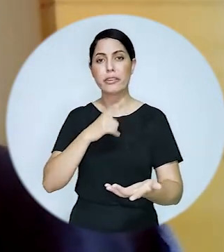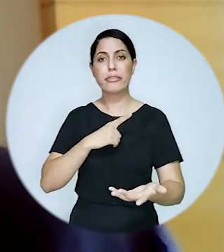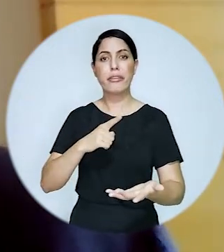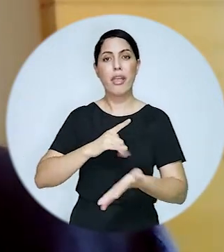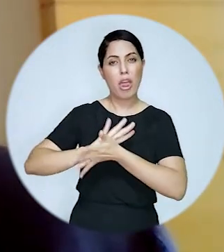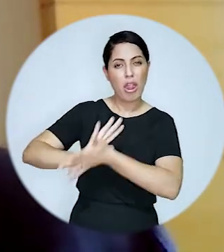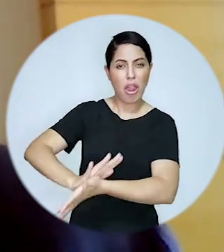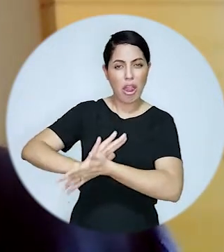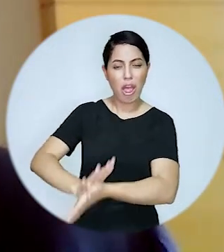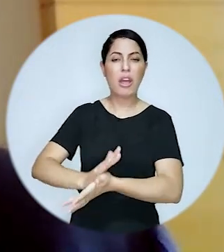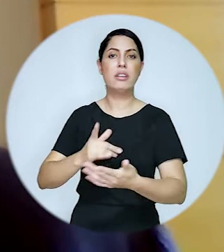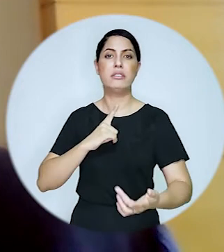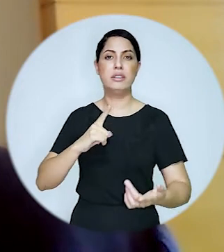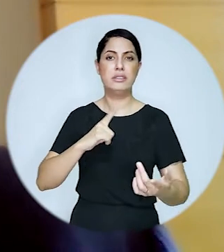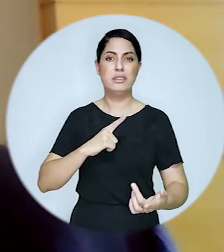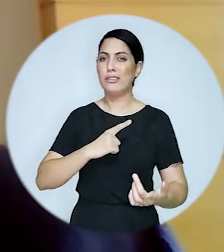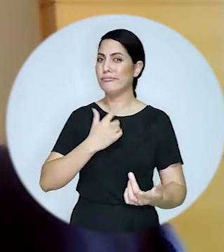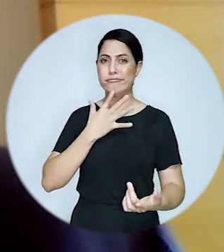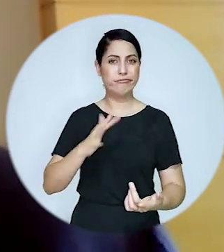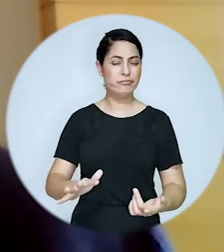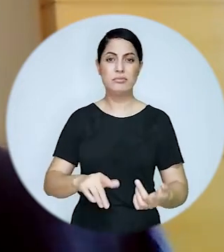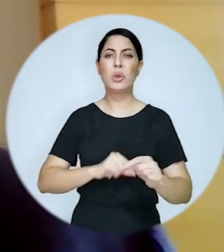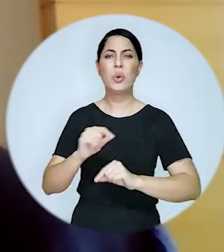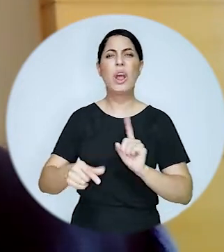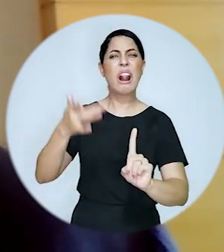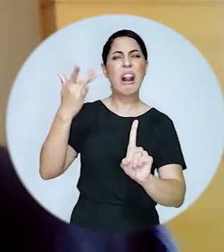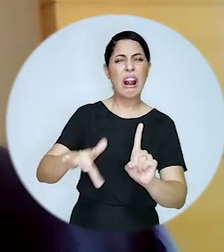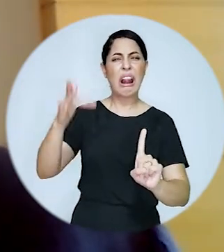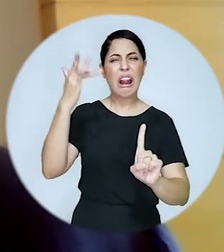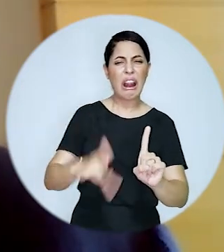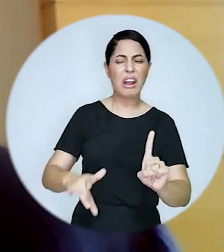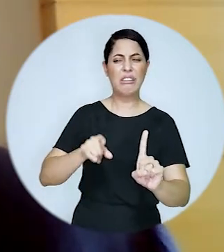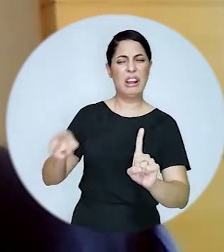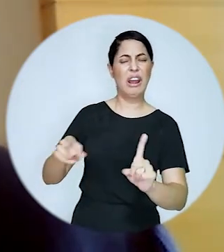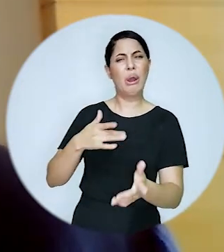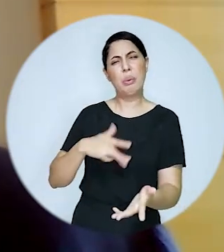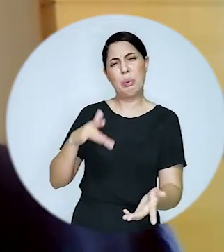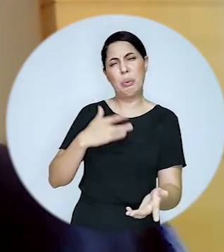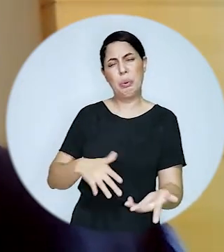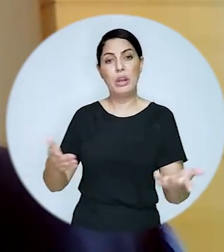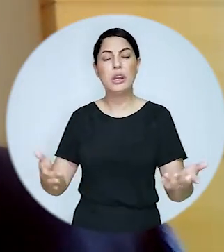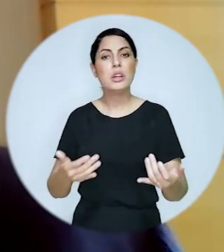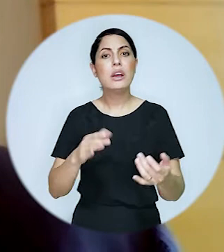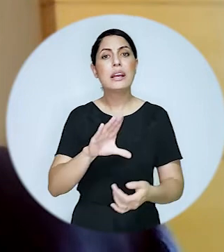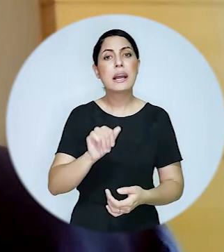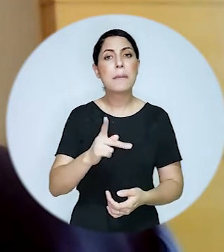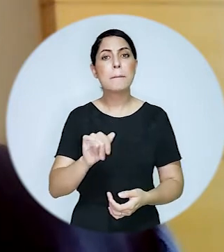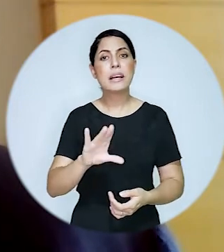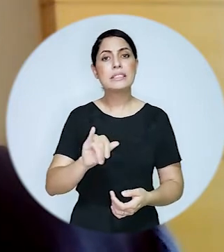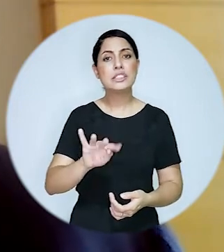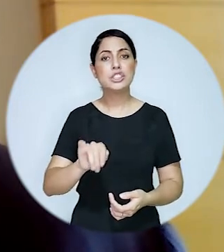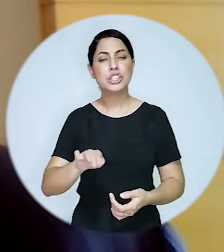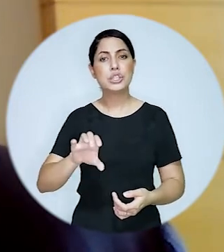muito preconceito muita discriminação muito desconhecimento na verdade muito capacitismo ou